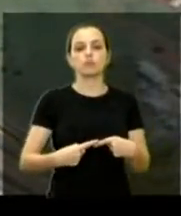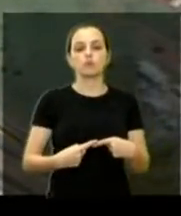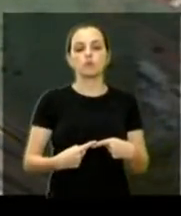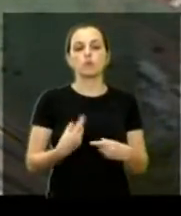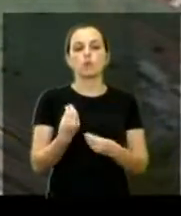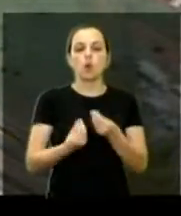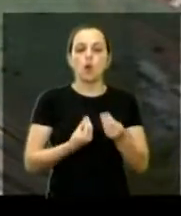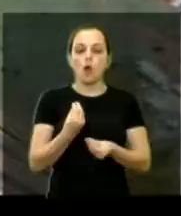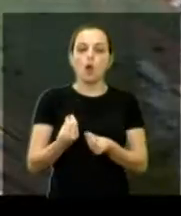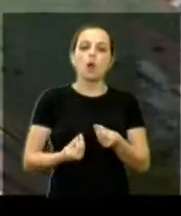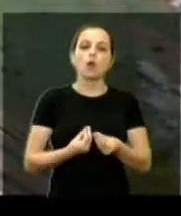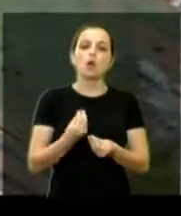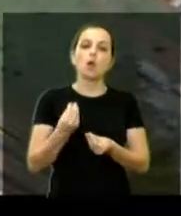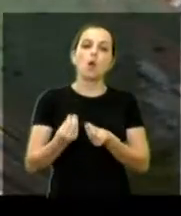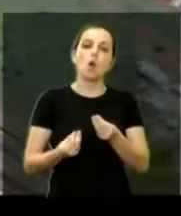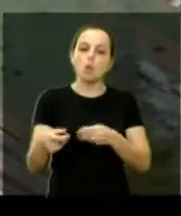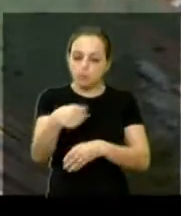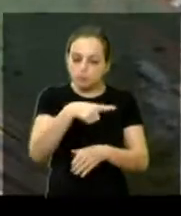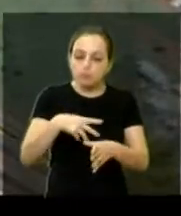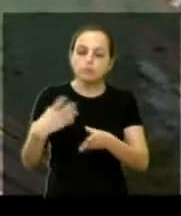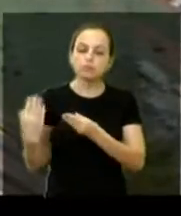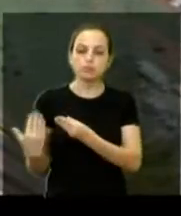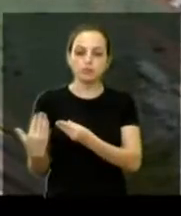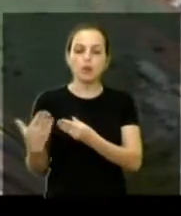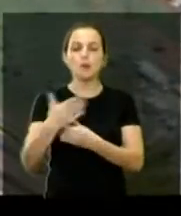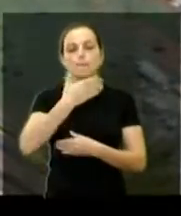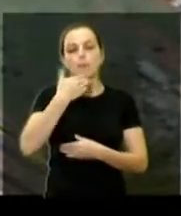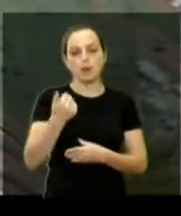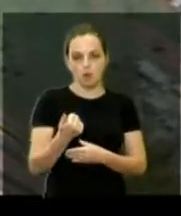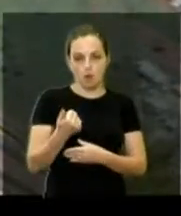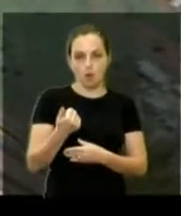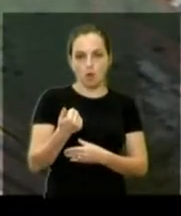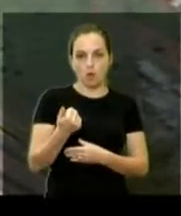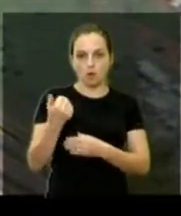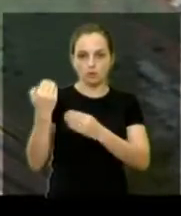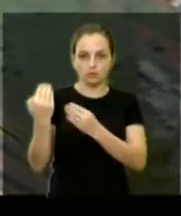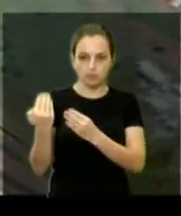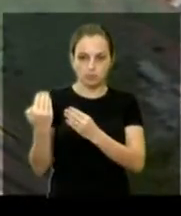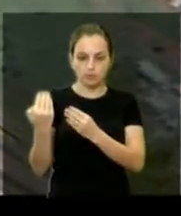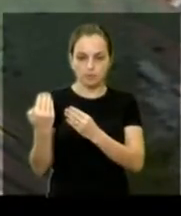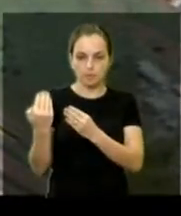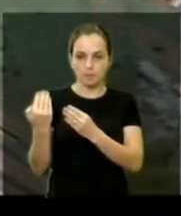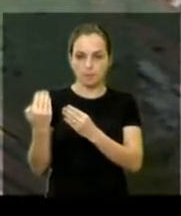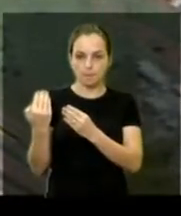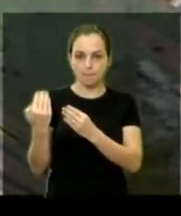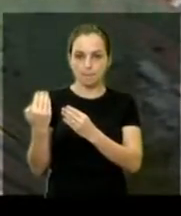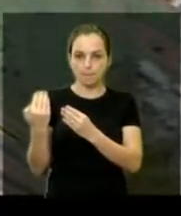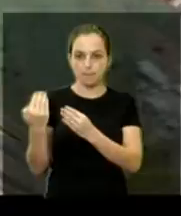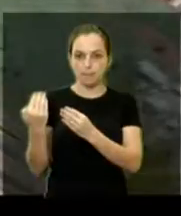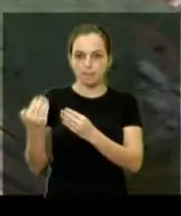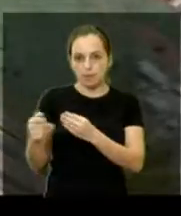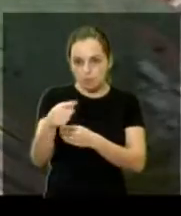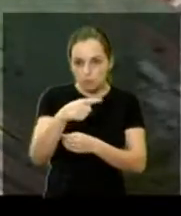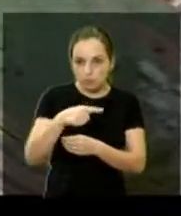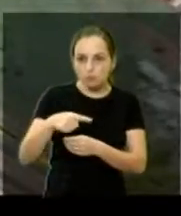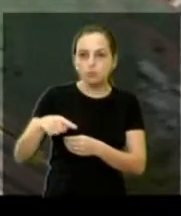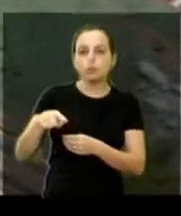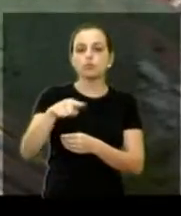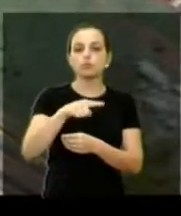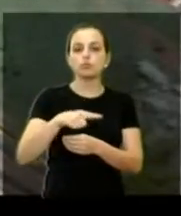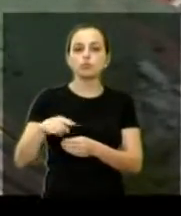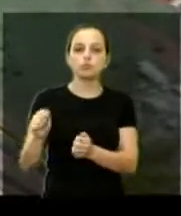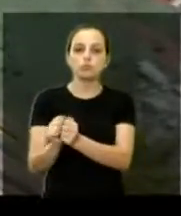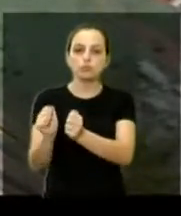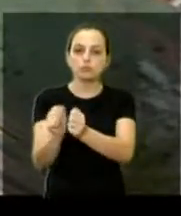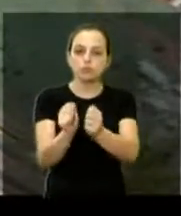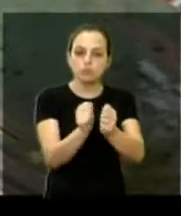para que esse trevo seja melhorado. Esses círculos aí, essas circunferências de conflito, é os encontros aí dos carros,